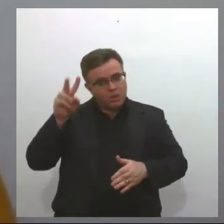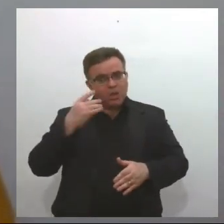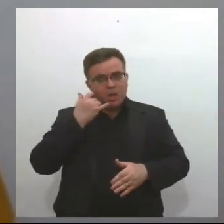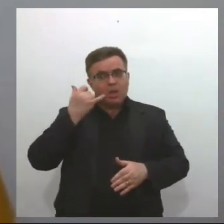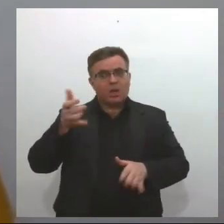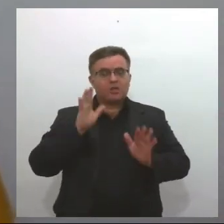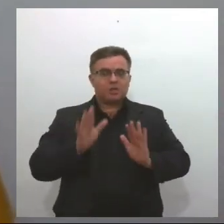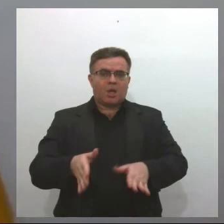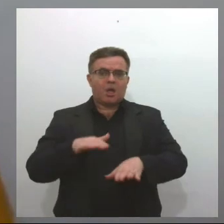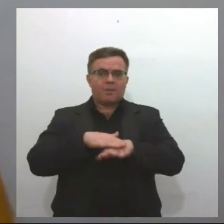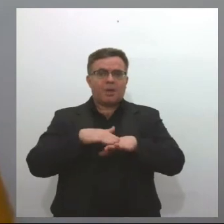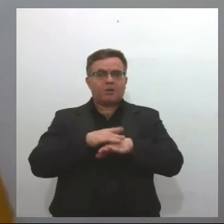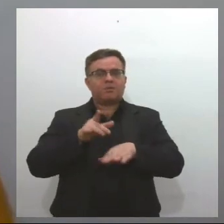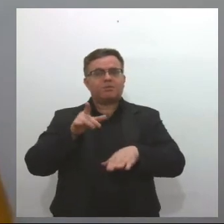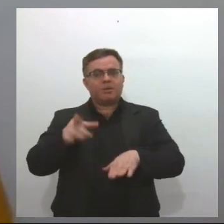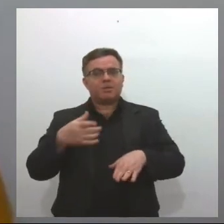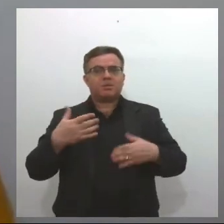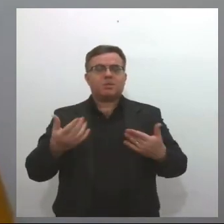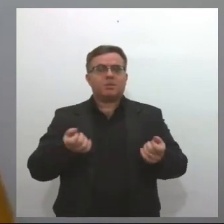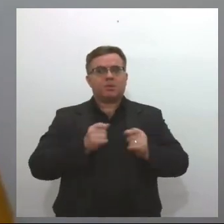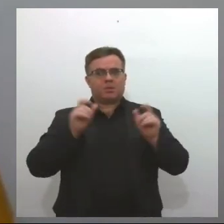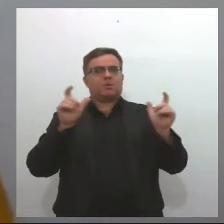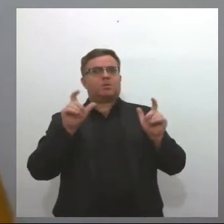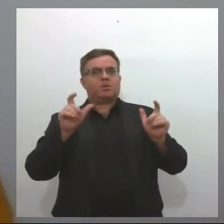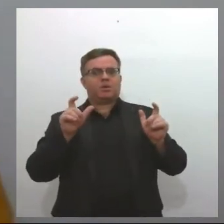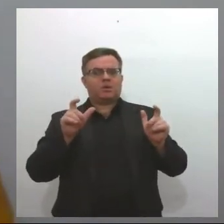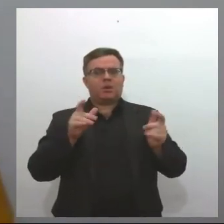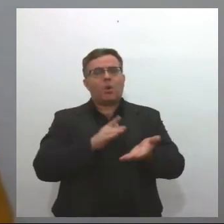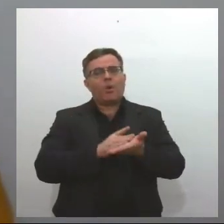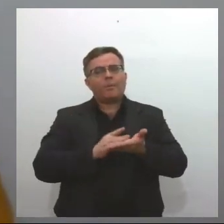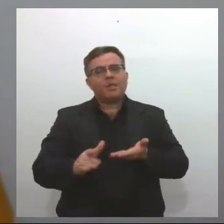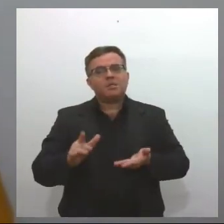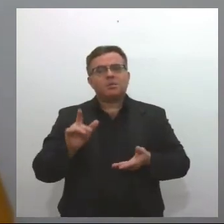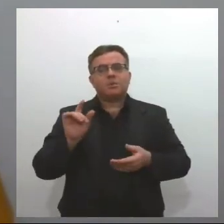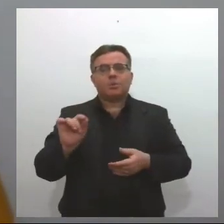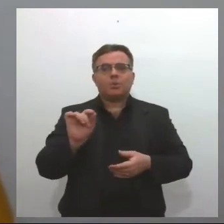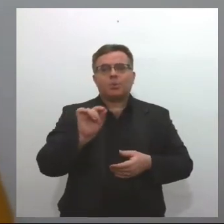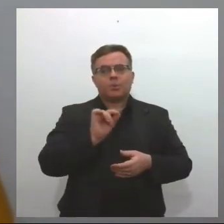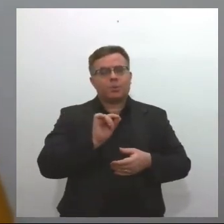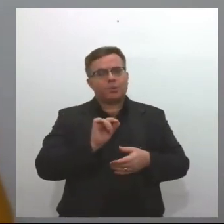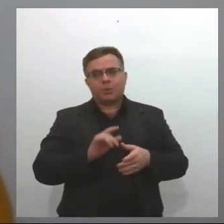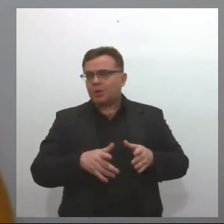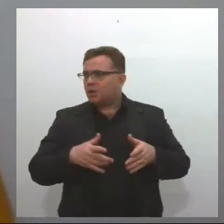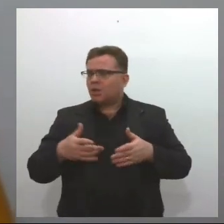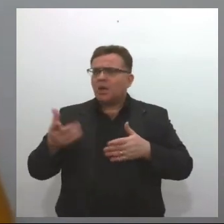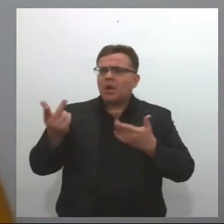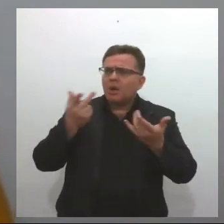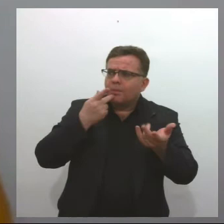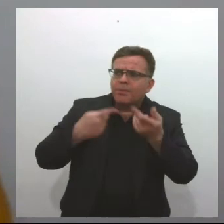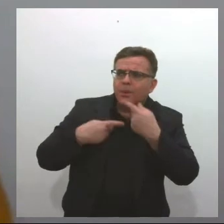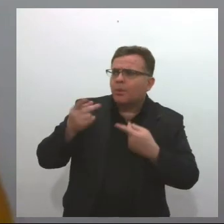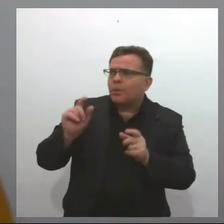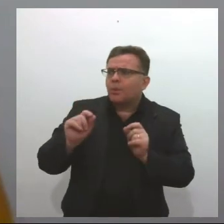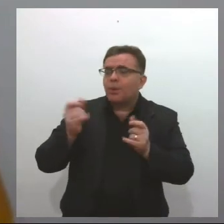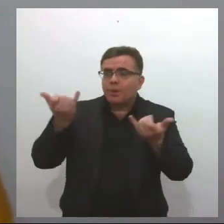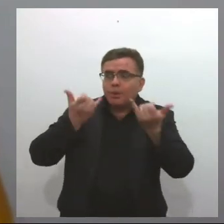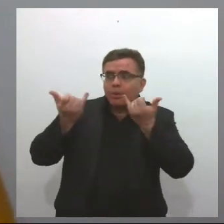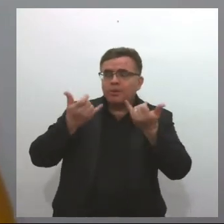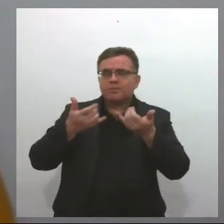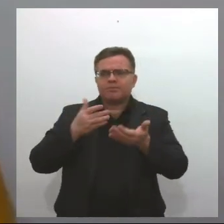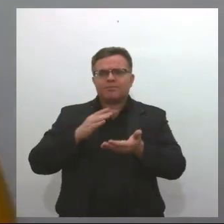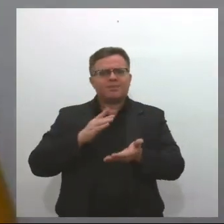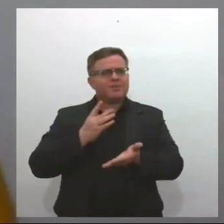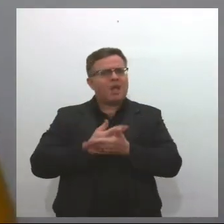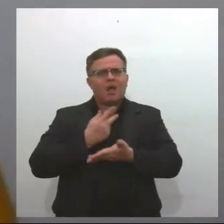sanitária. Então, isso acendeu um alerta para a gente, a gente começou a veicular a informação de que essas ligações eram falsas, mas a gente não sabe